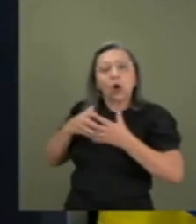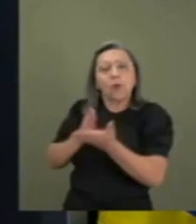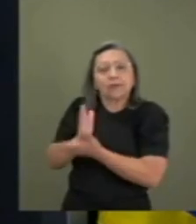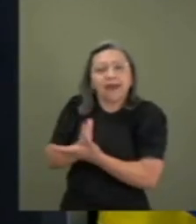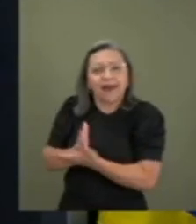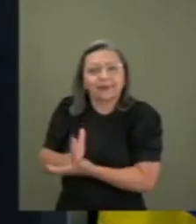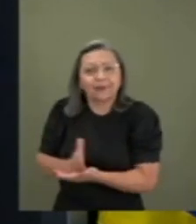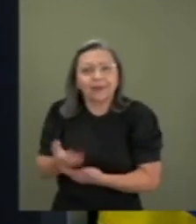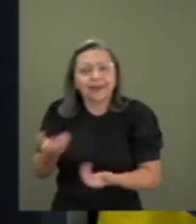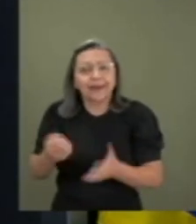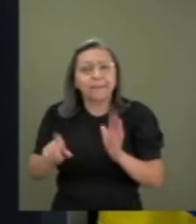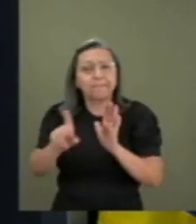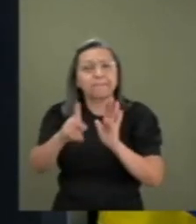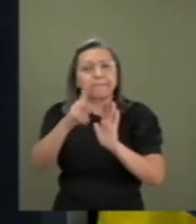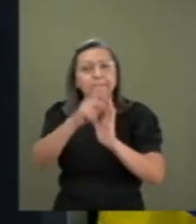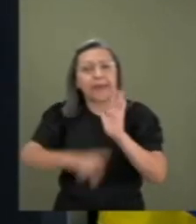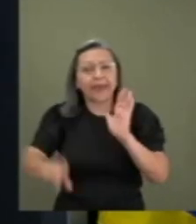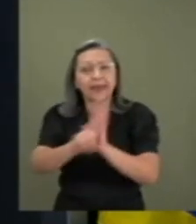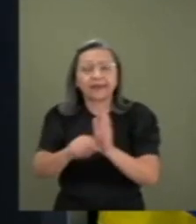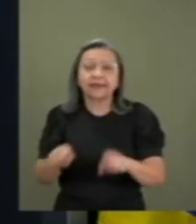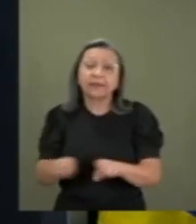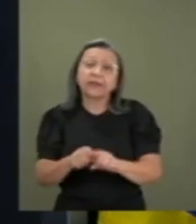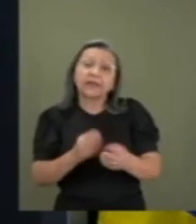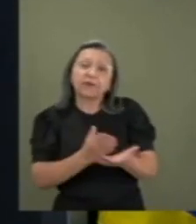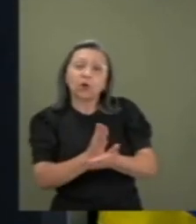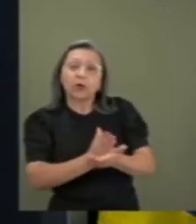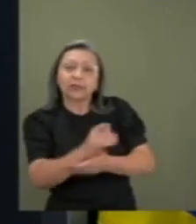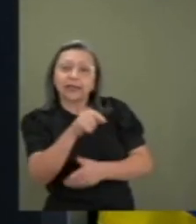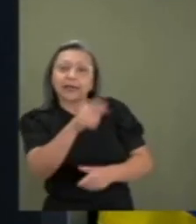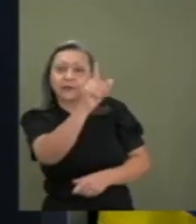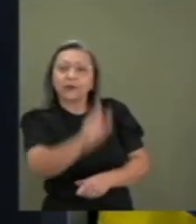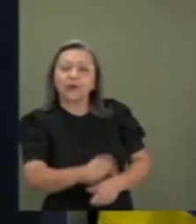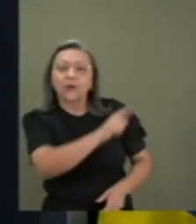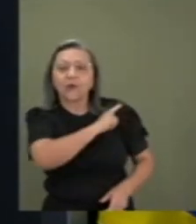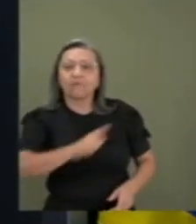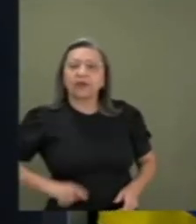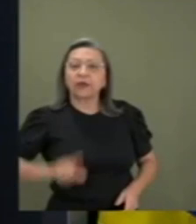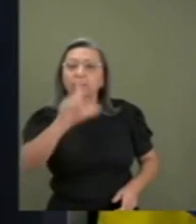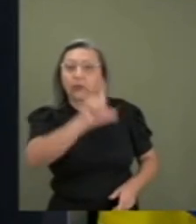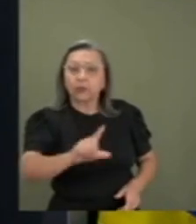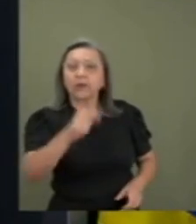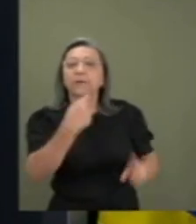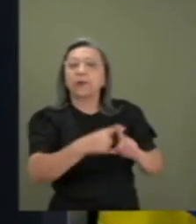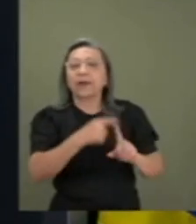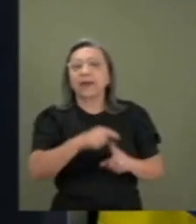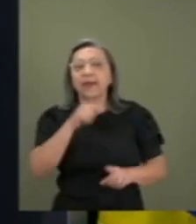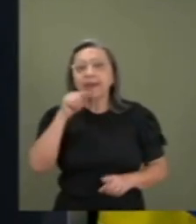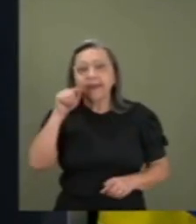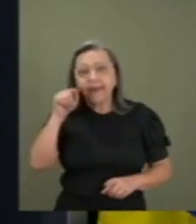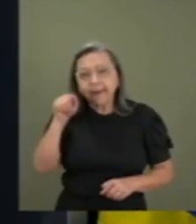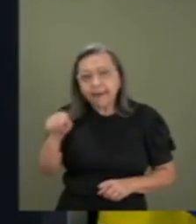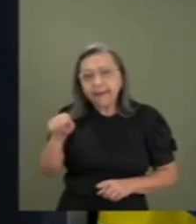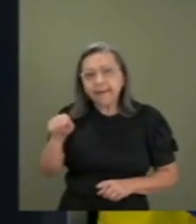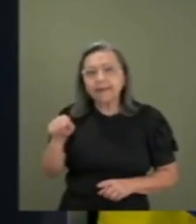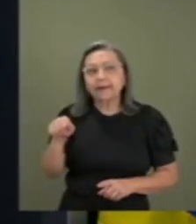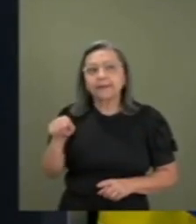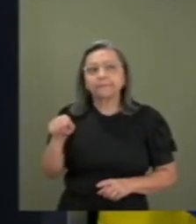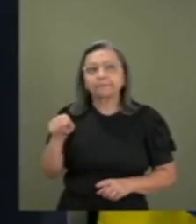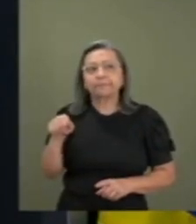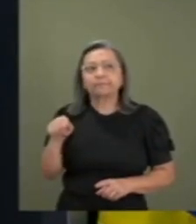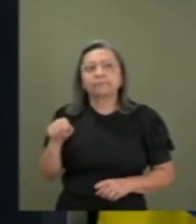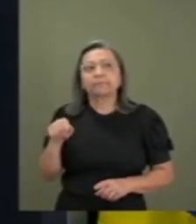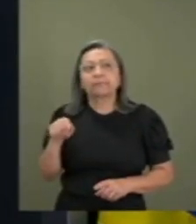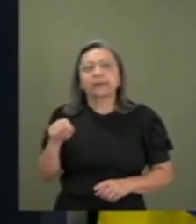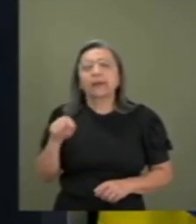Estava incomodando o governo Lula, porque ele foi o líder que montou o Shadow